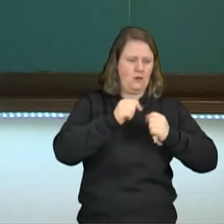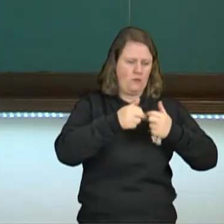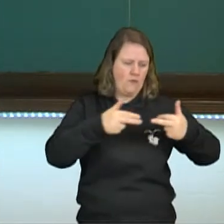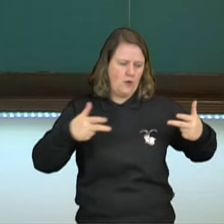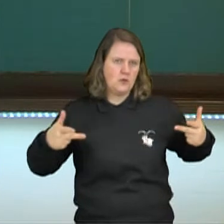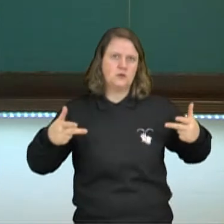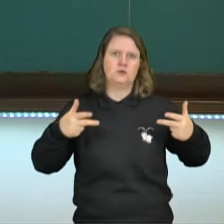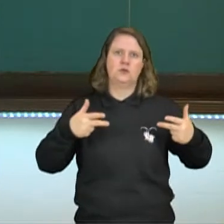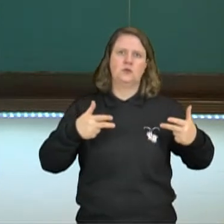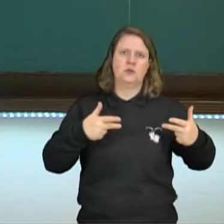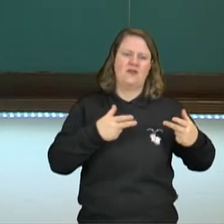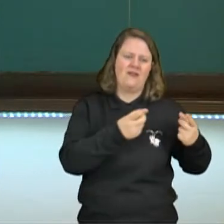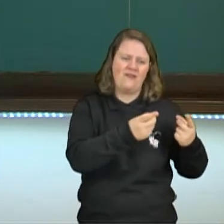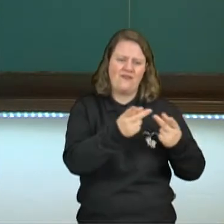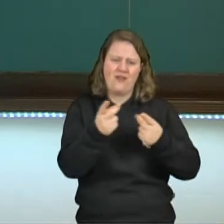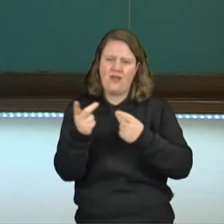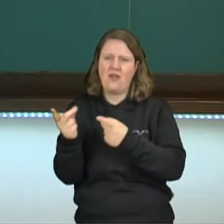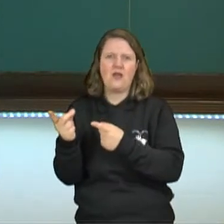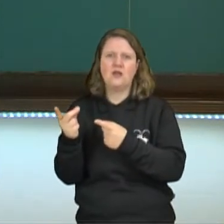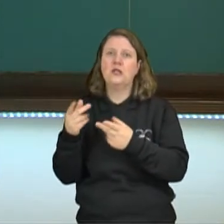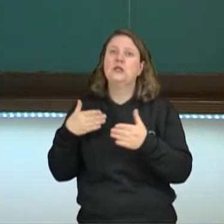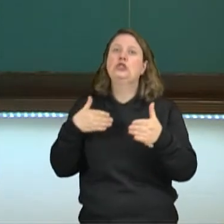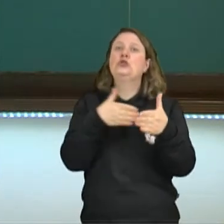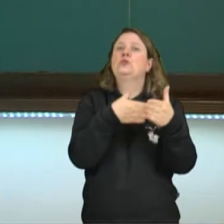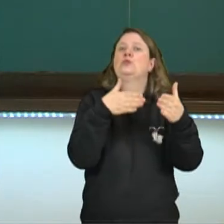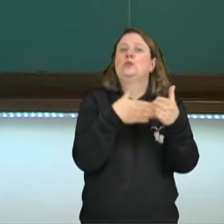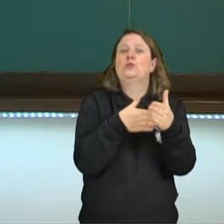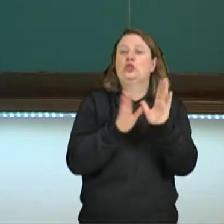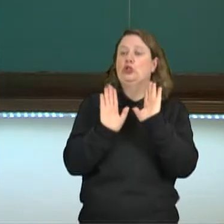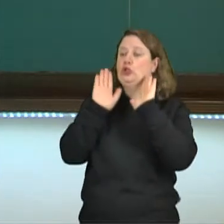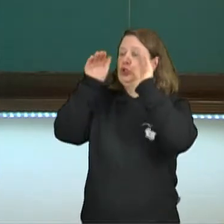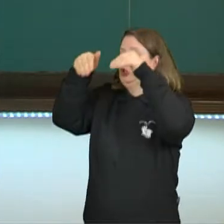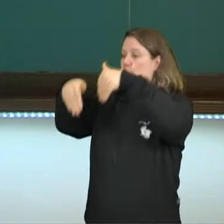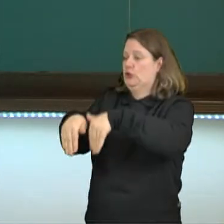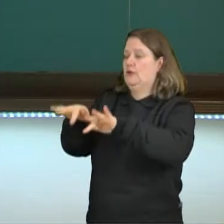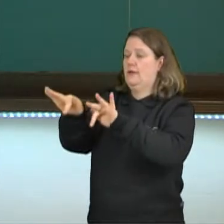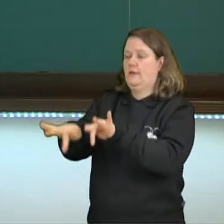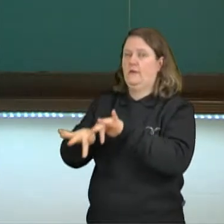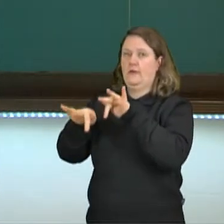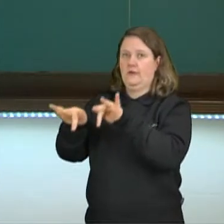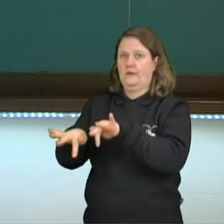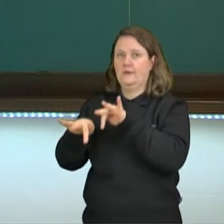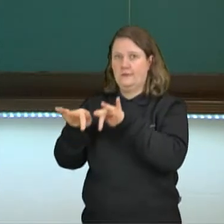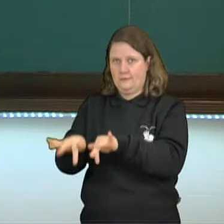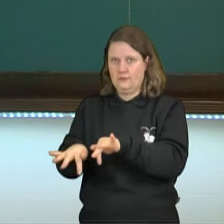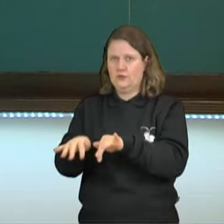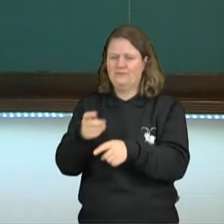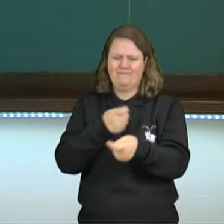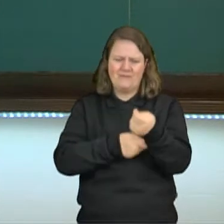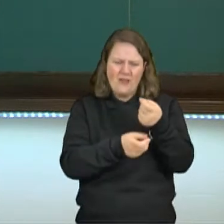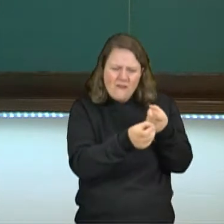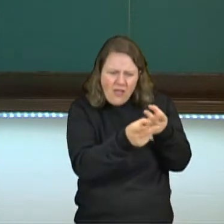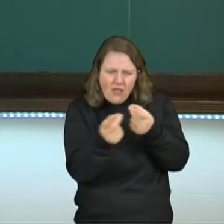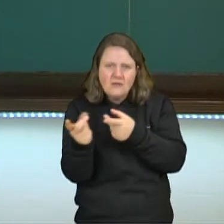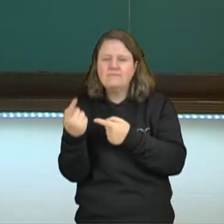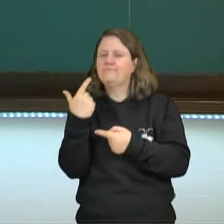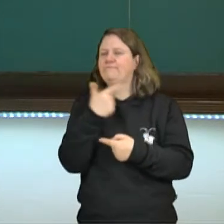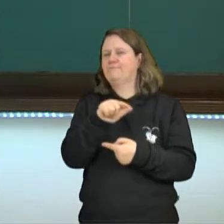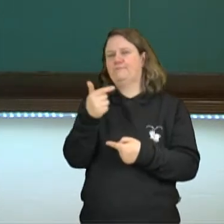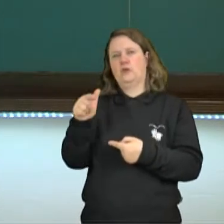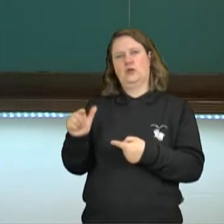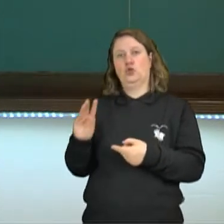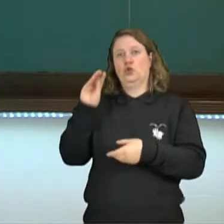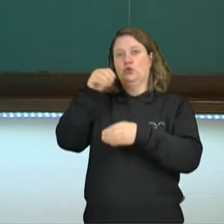limitado, praticamente dentro do feudo. Não havia aí um comércio em grandes distâncias dentro da Europa